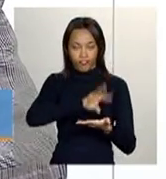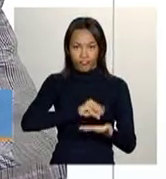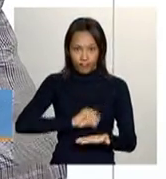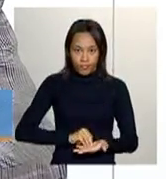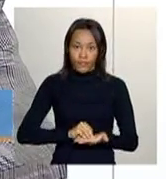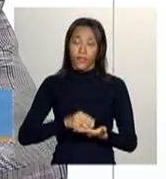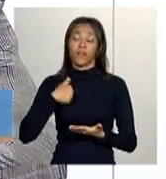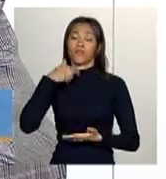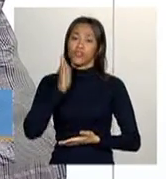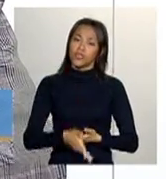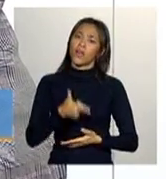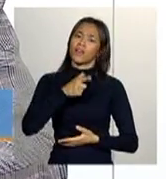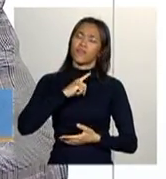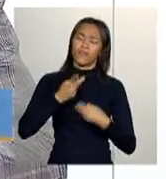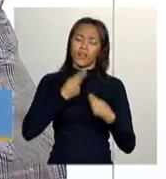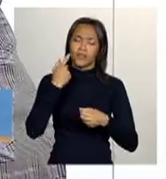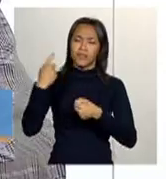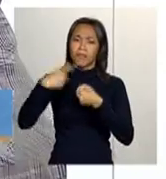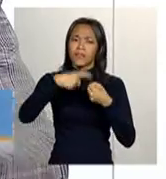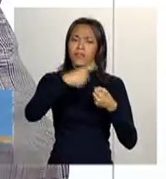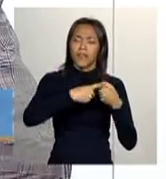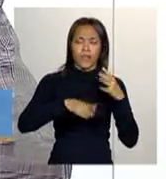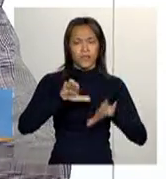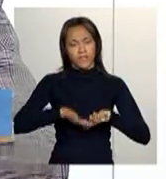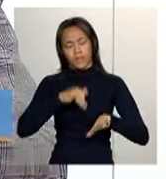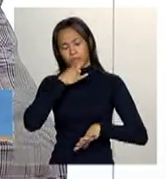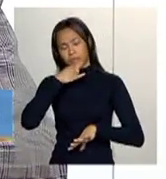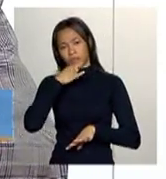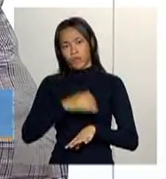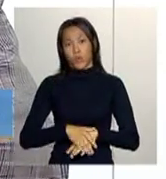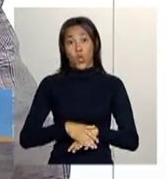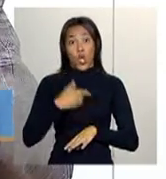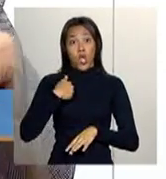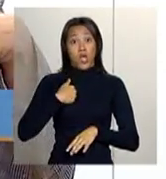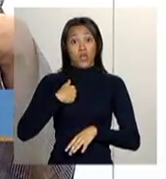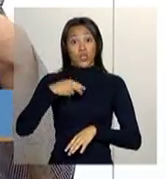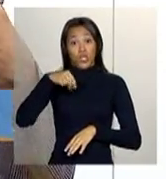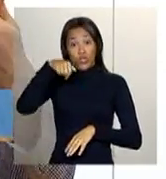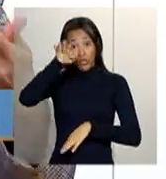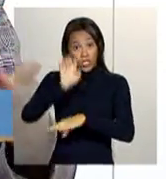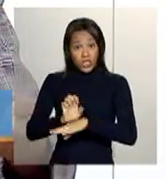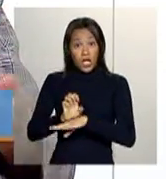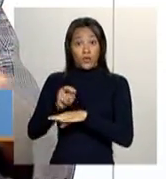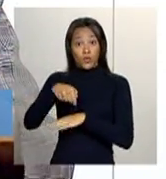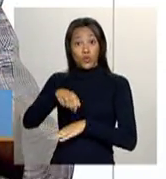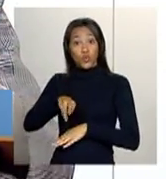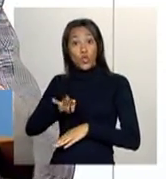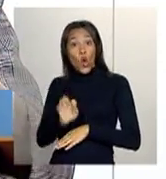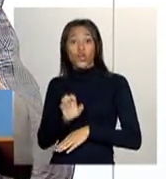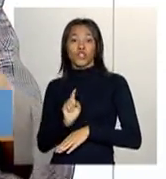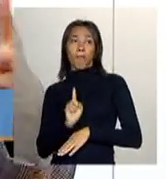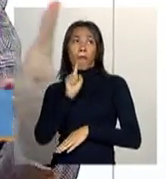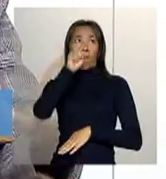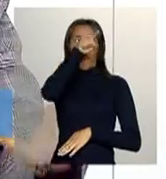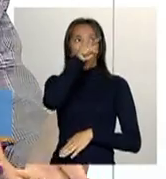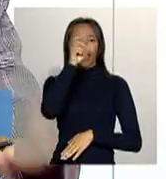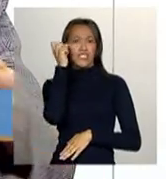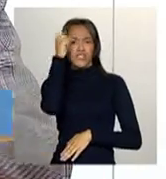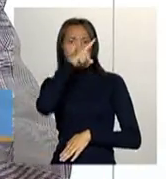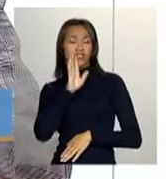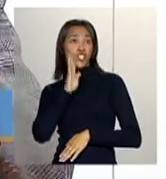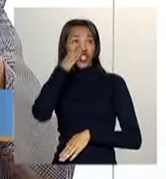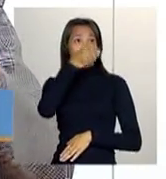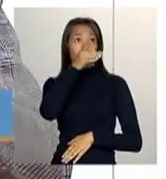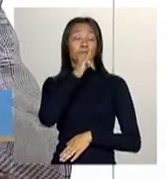fala nessa construção de parceria, que é o quê? Muitas vezes, por exemplo, nos estados do norte do Brasil, que é muito difícil você chegar. Uma parceria